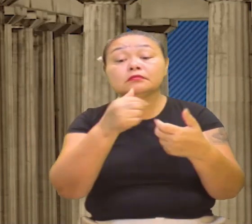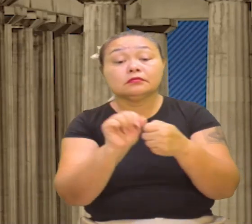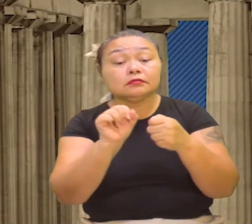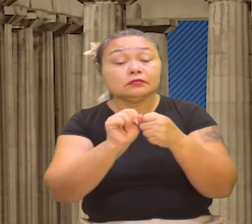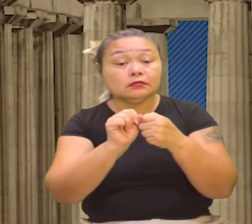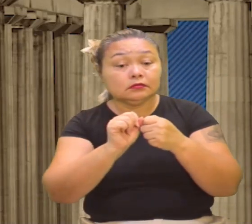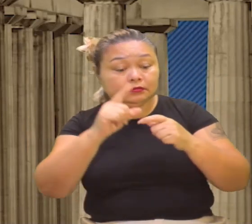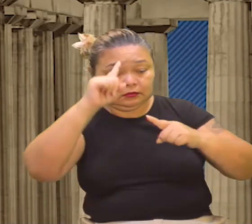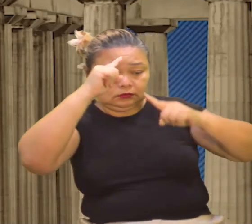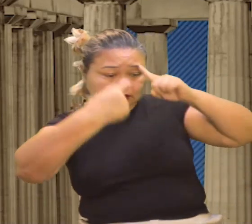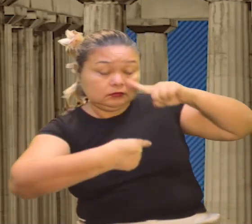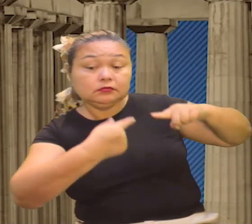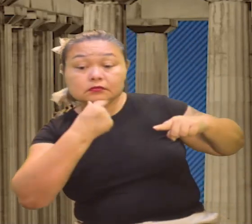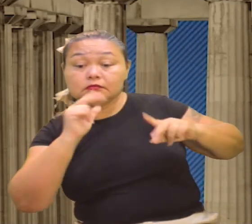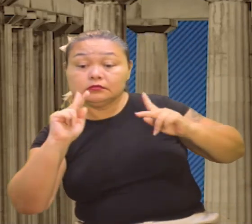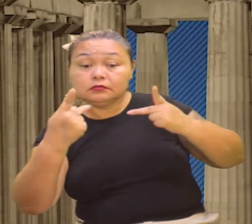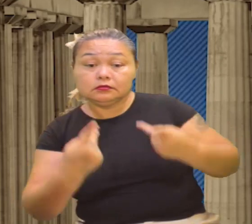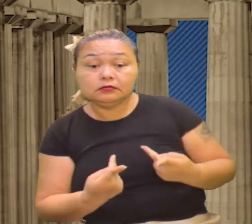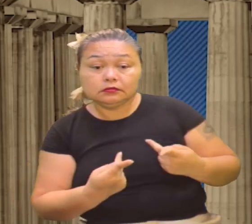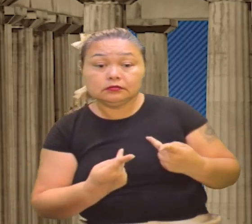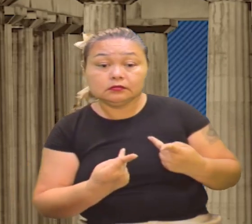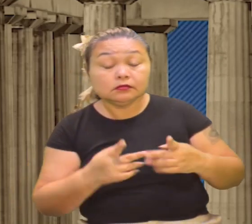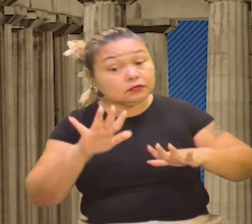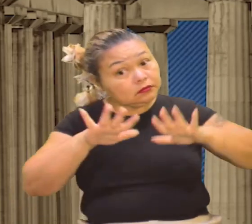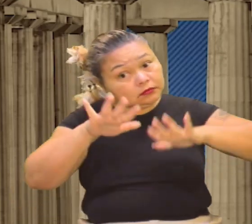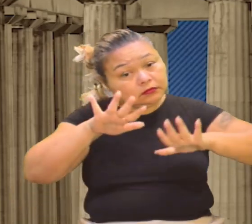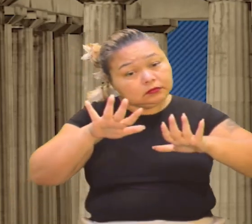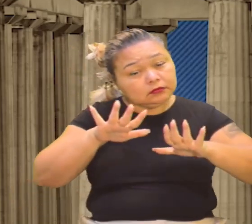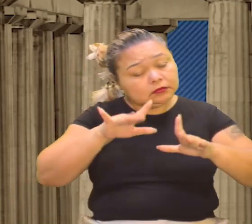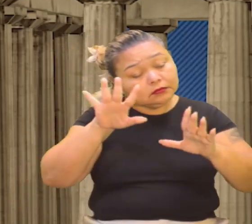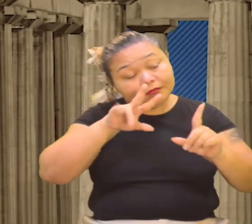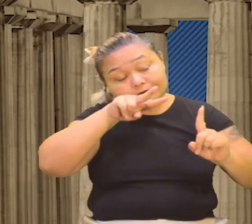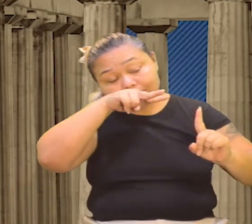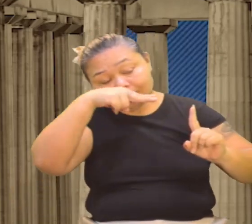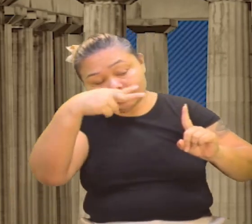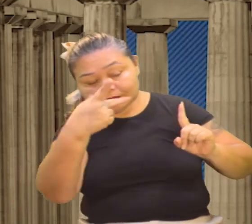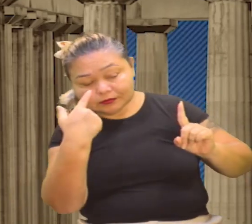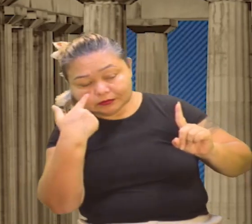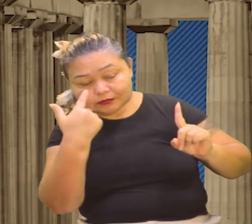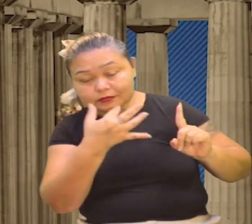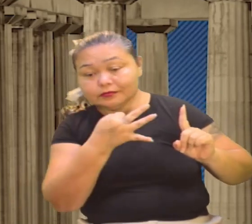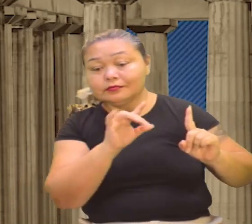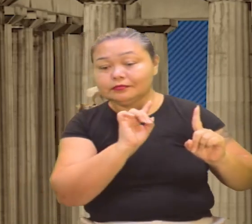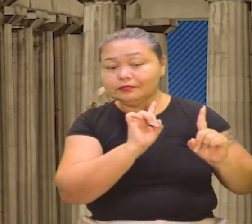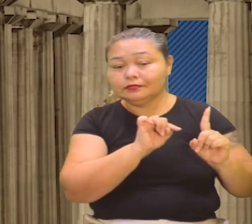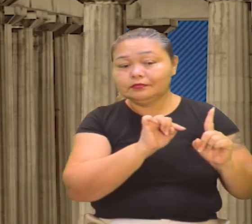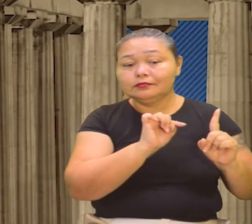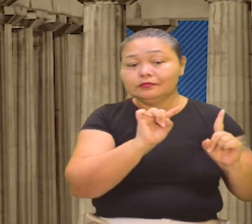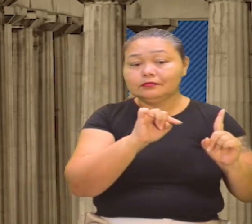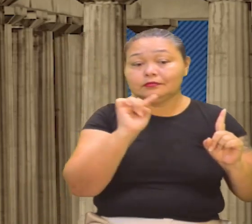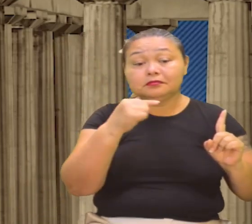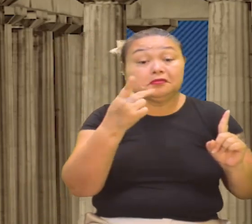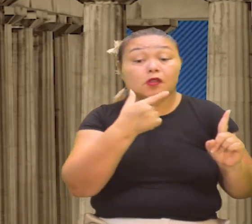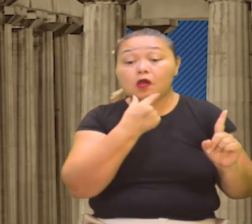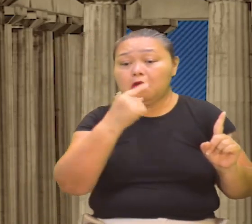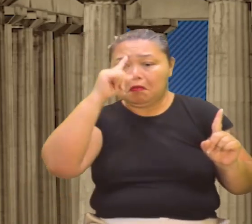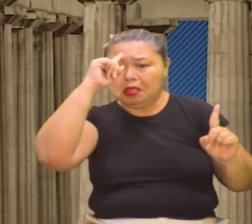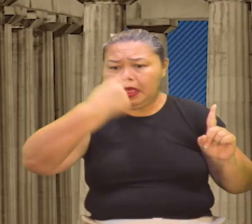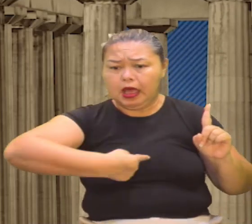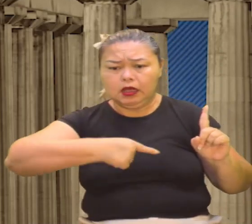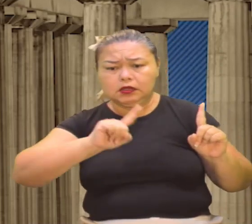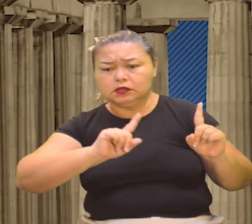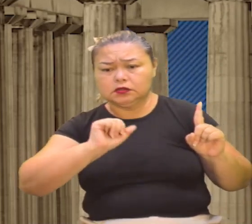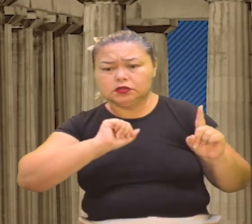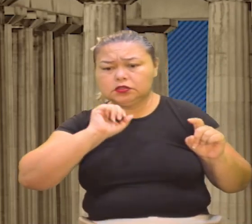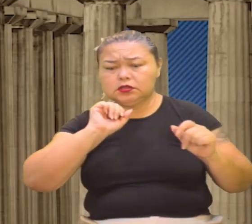né, o domínio do homem, mais ou menos, nessa perspectiva, tá, não que ele deve mandar, judiar, não,